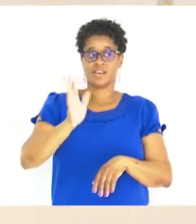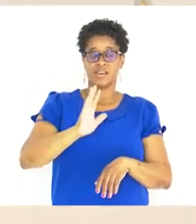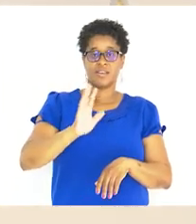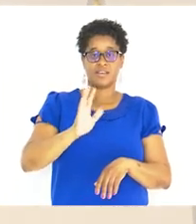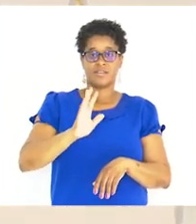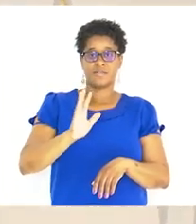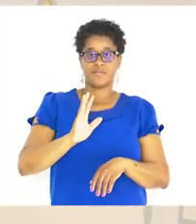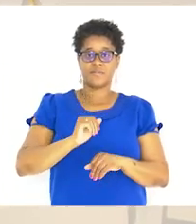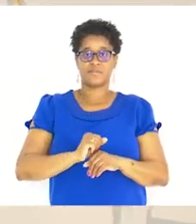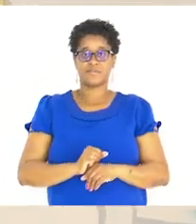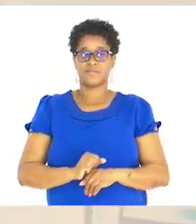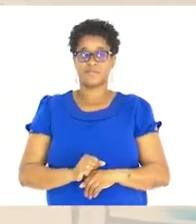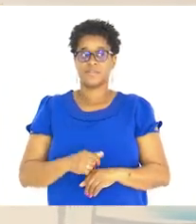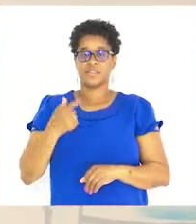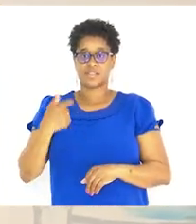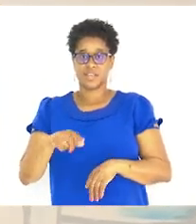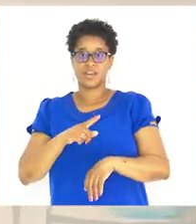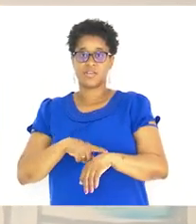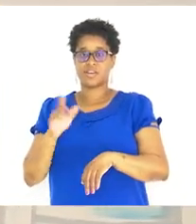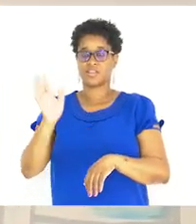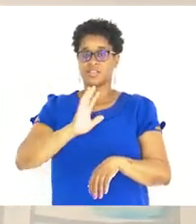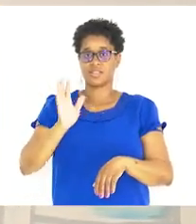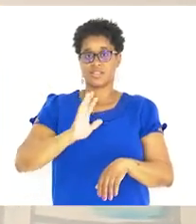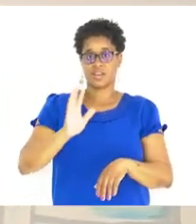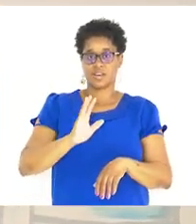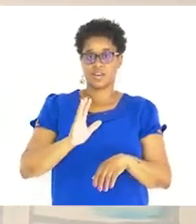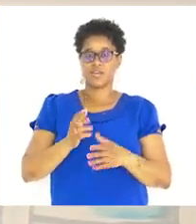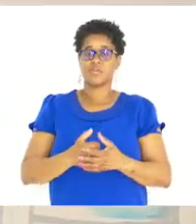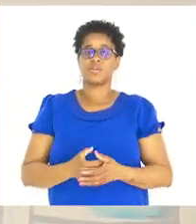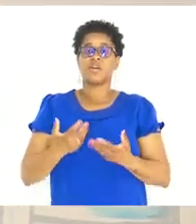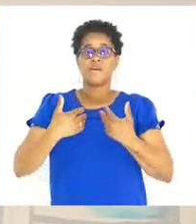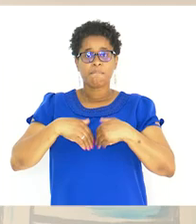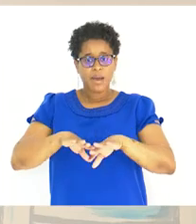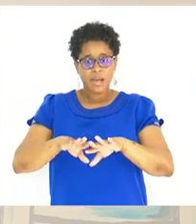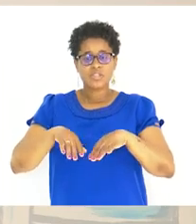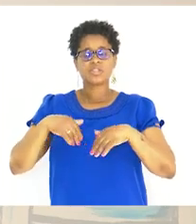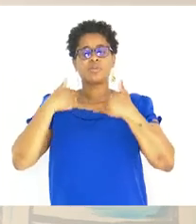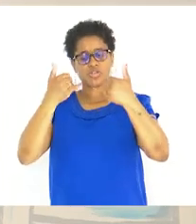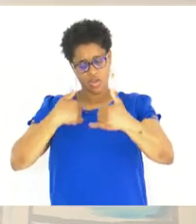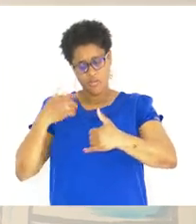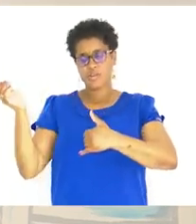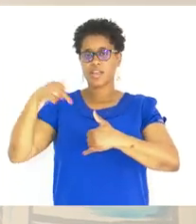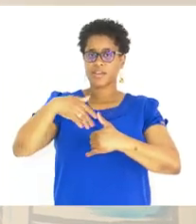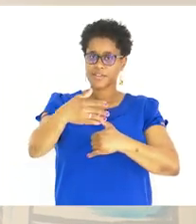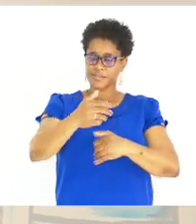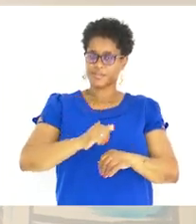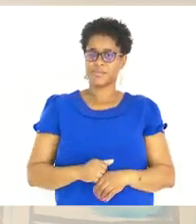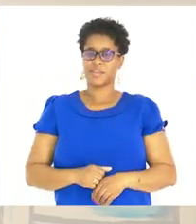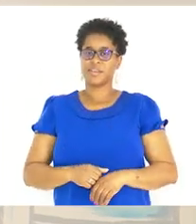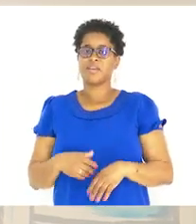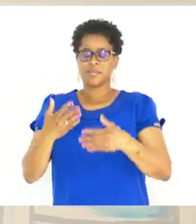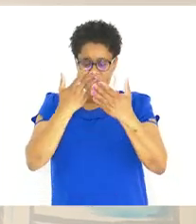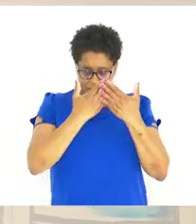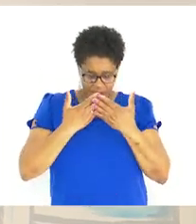De dar Tchau Está na hora De dar Tchau Mas depois Eu voltarei